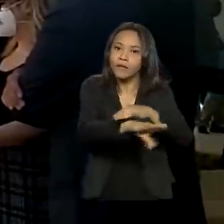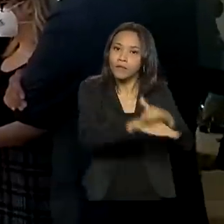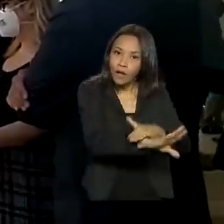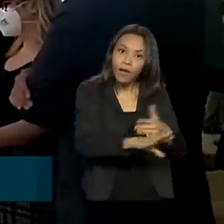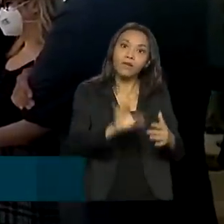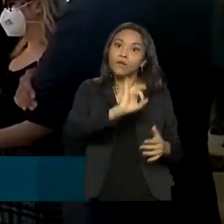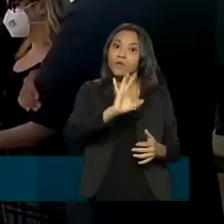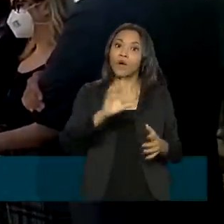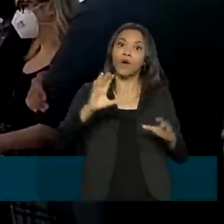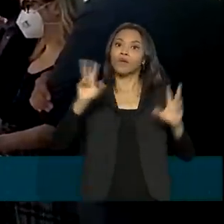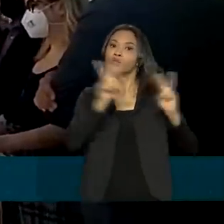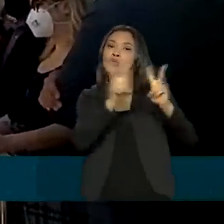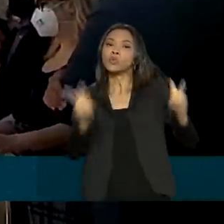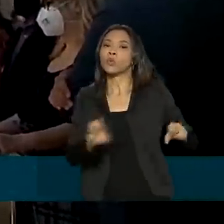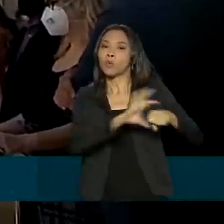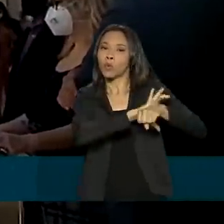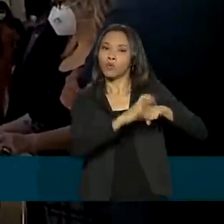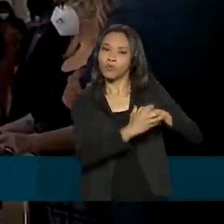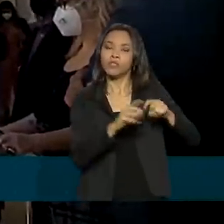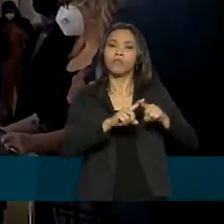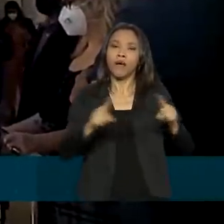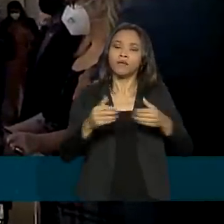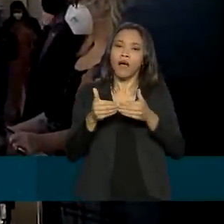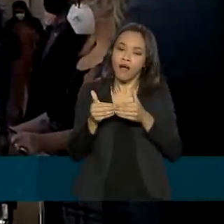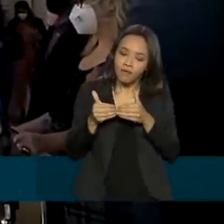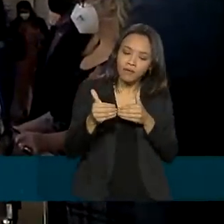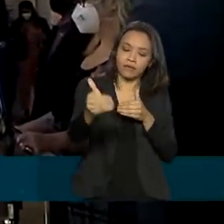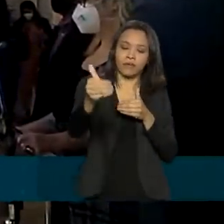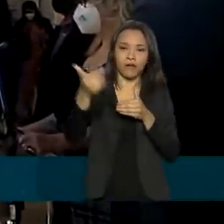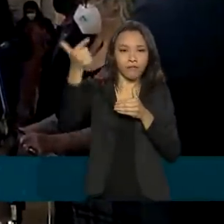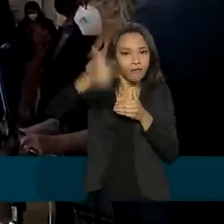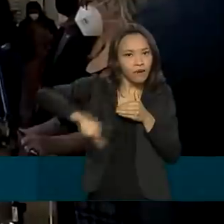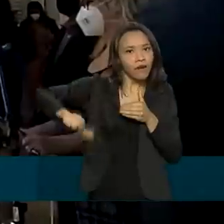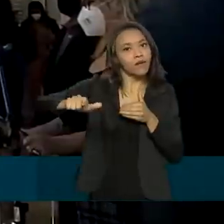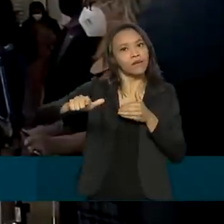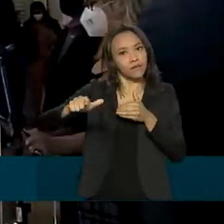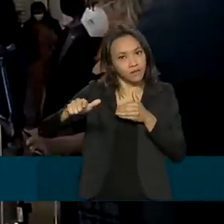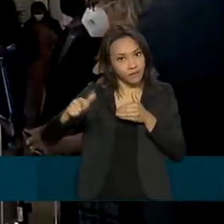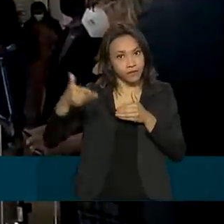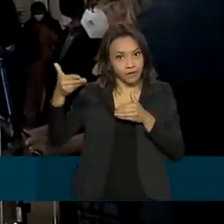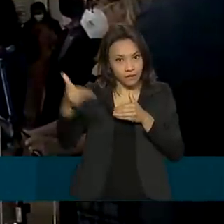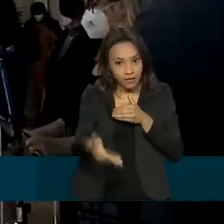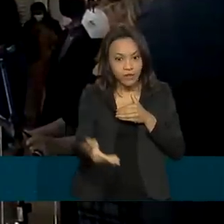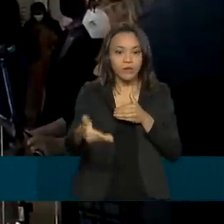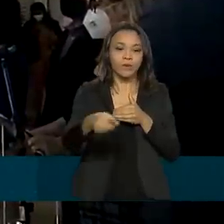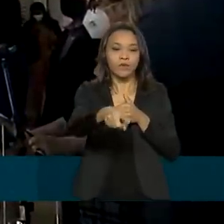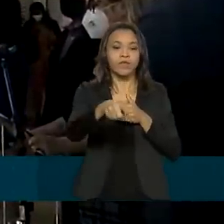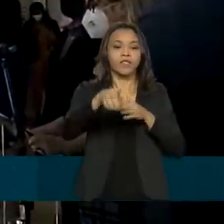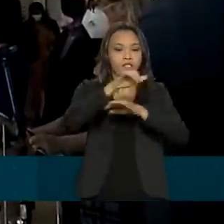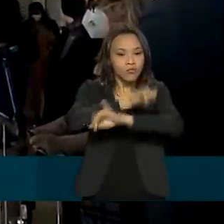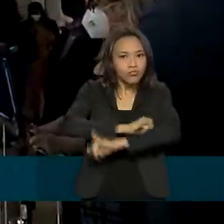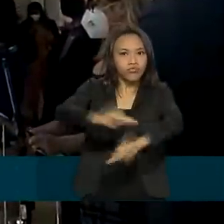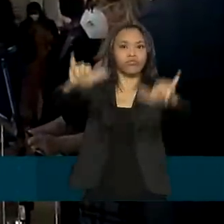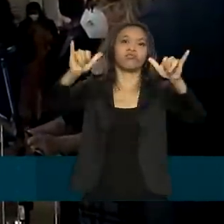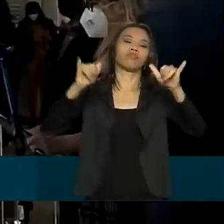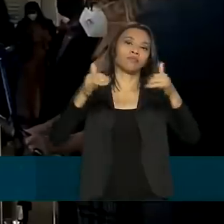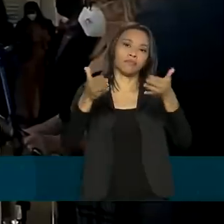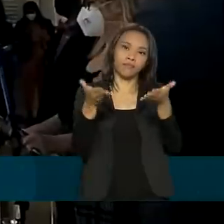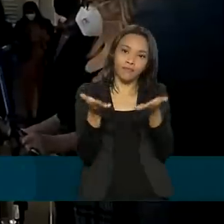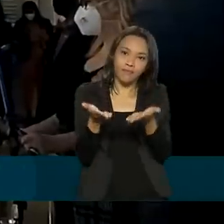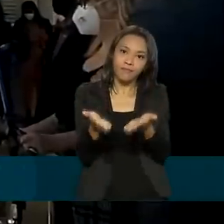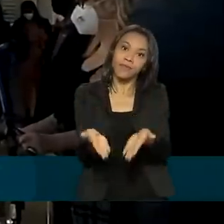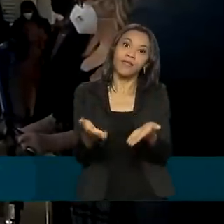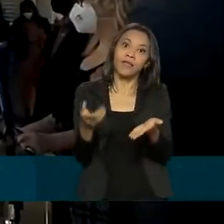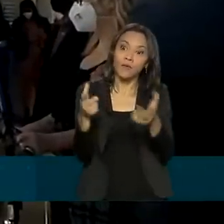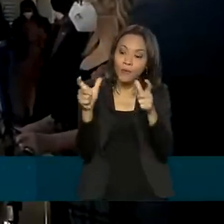mas para no futuro avançarmos cada vez mais nesta plataforma e expandirmos esse biobanco como um grande